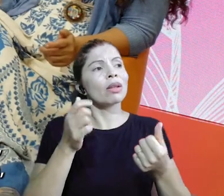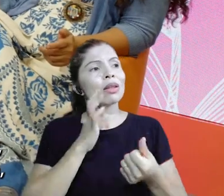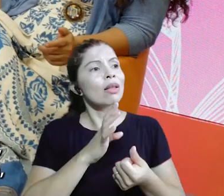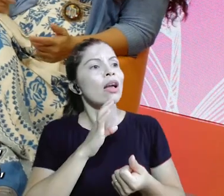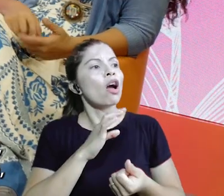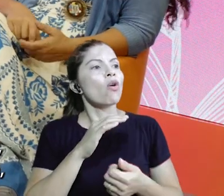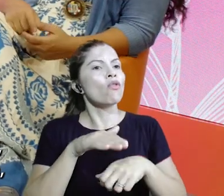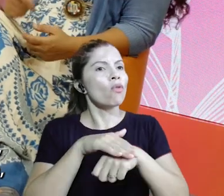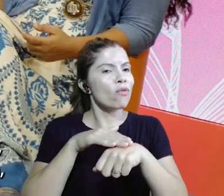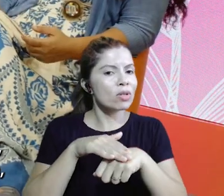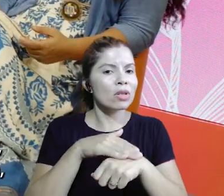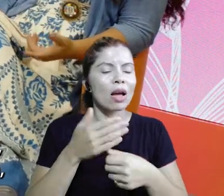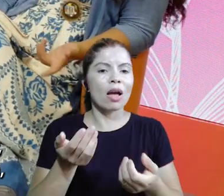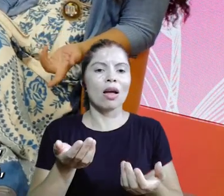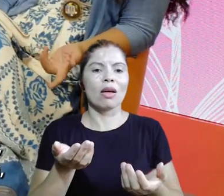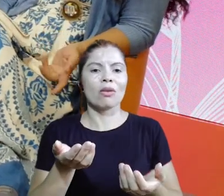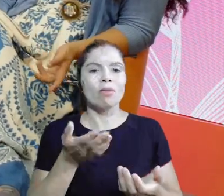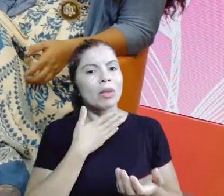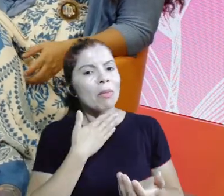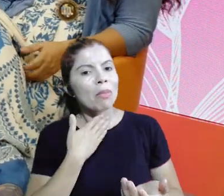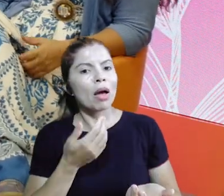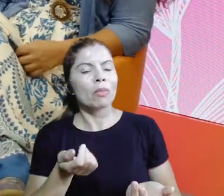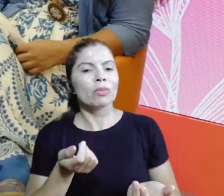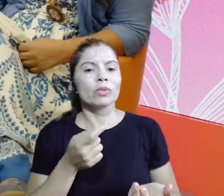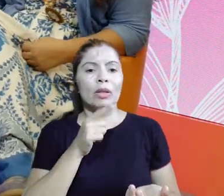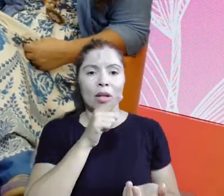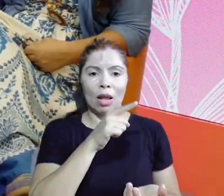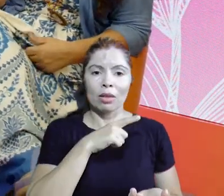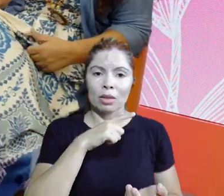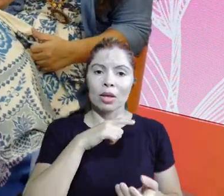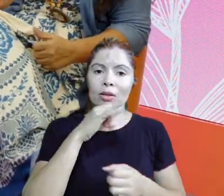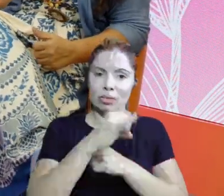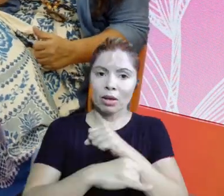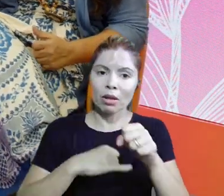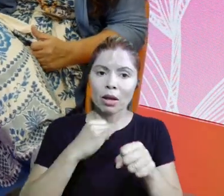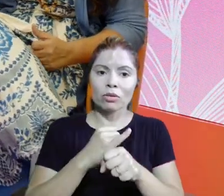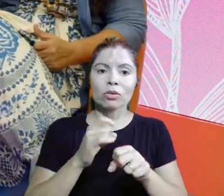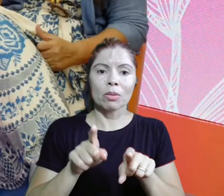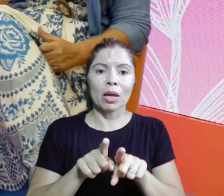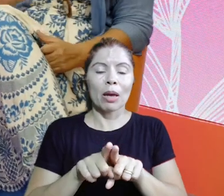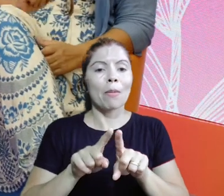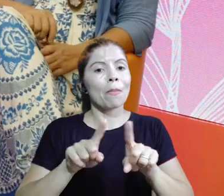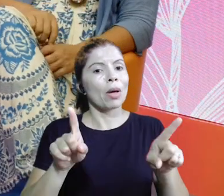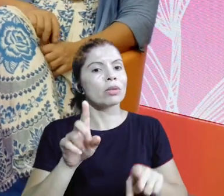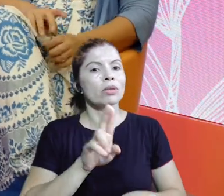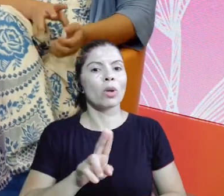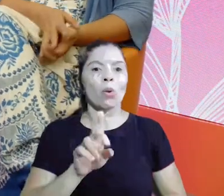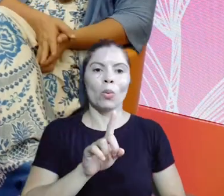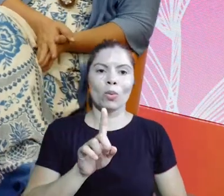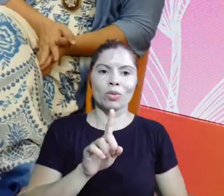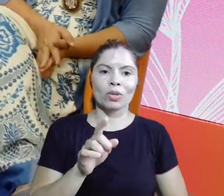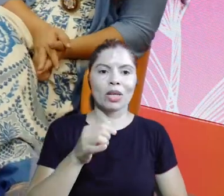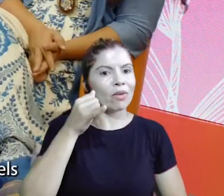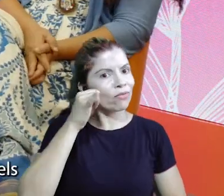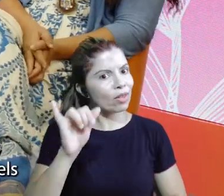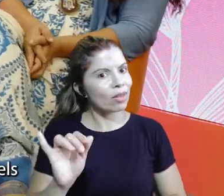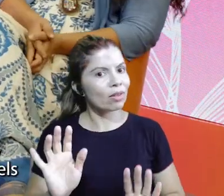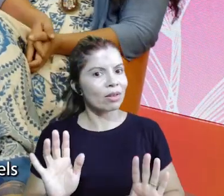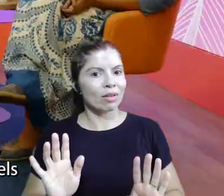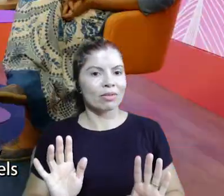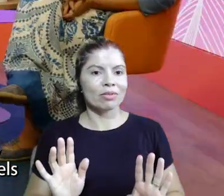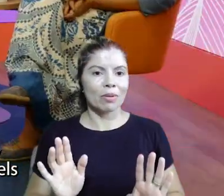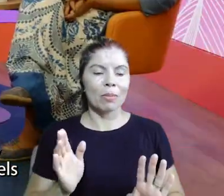poxa vida, eu vou conversar, eu não vou ficar ali na Palmitolândia. A gente tem uma internet. Mas a gente não passa tem uma internet.